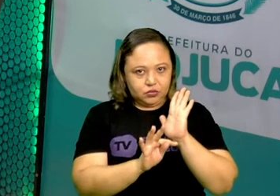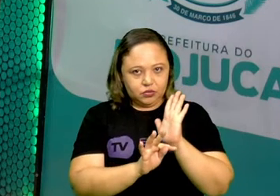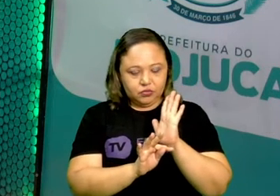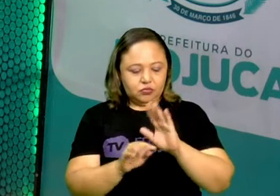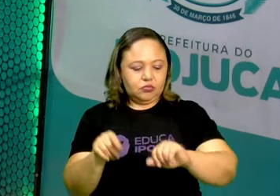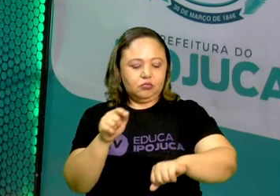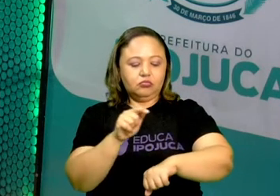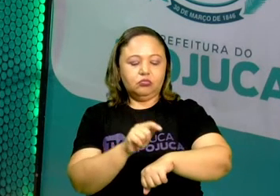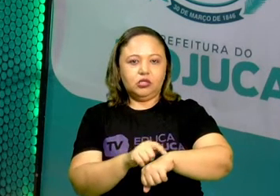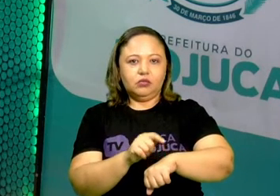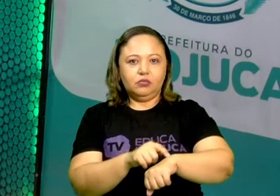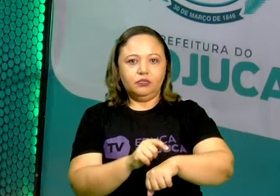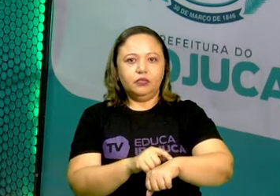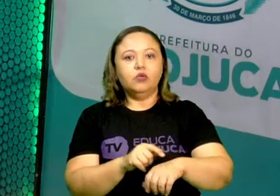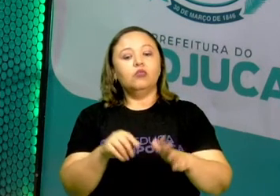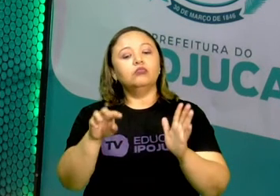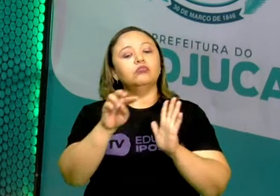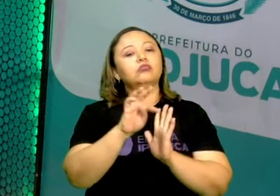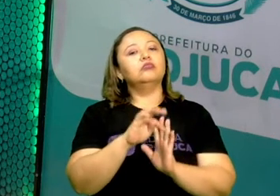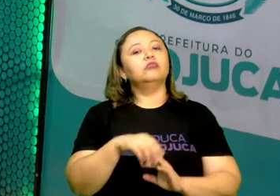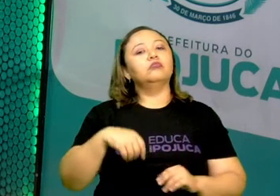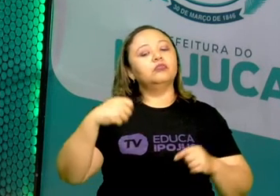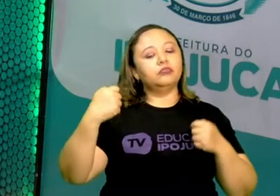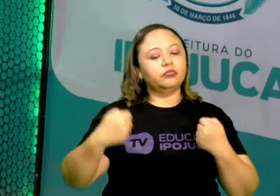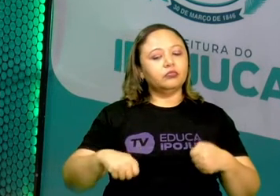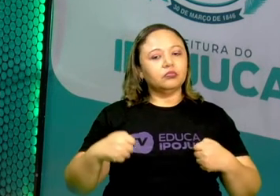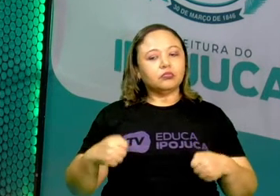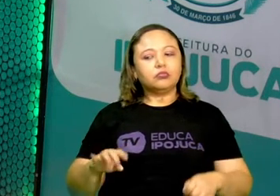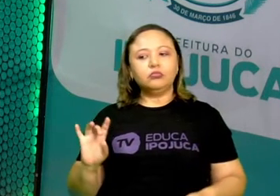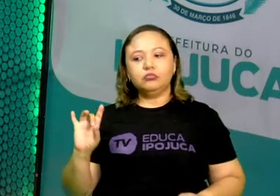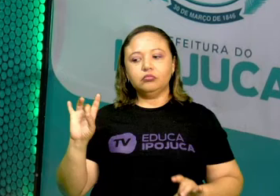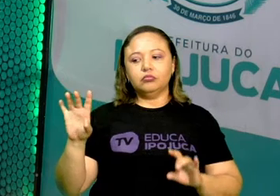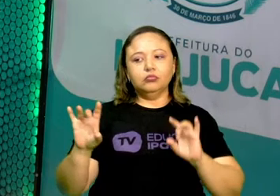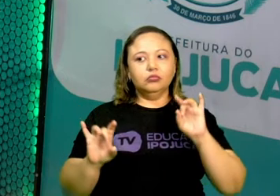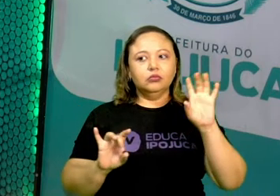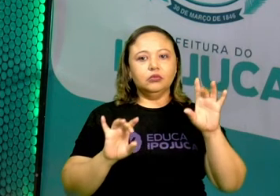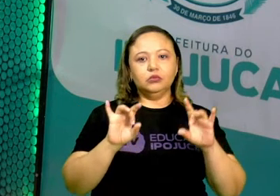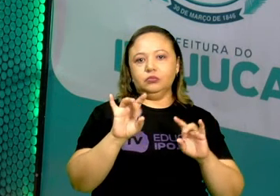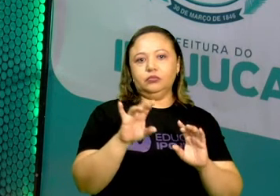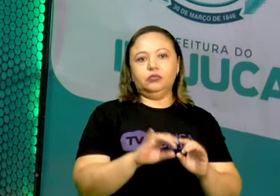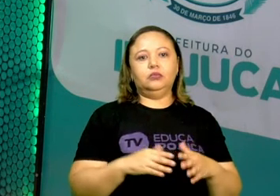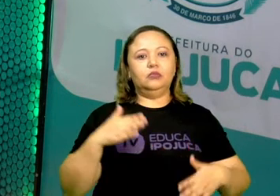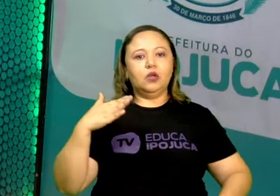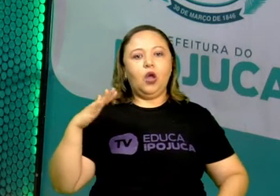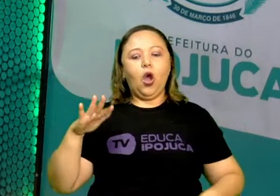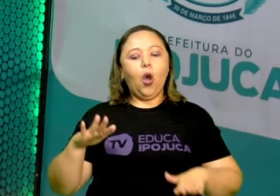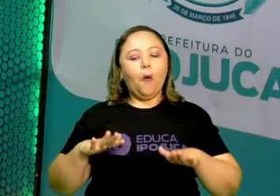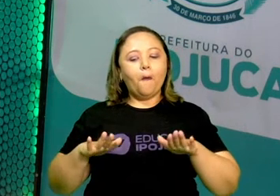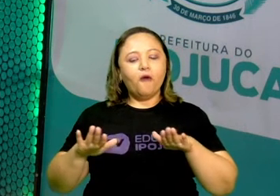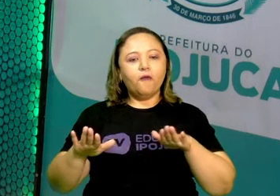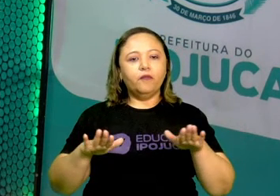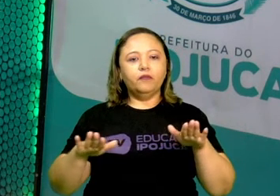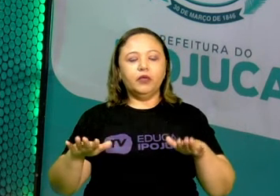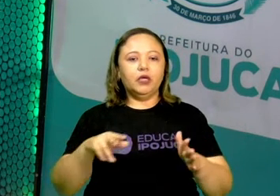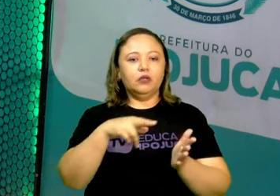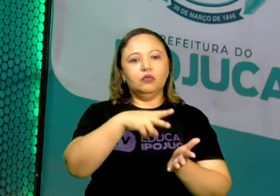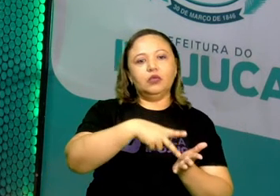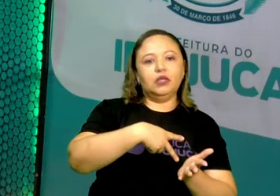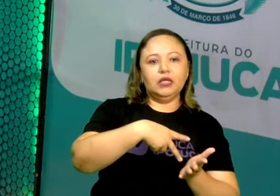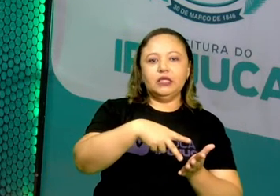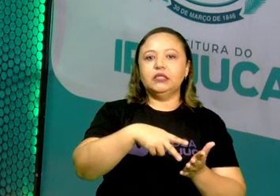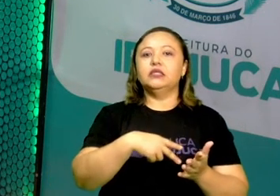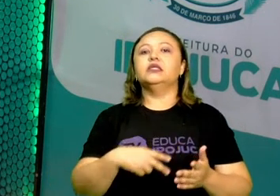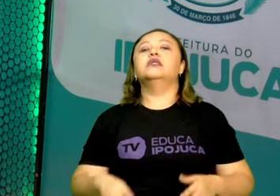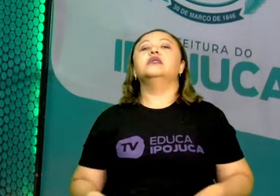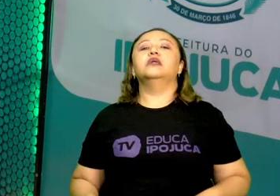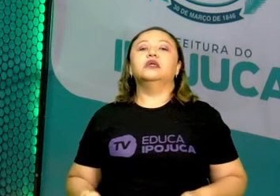tempo. Então, tempo é necessário para que cada movimento, cada dança, cada ritmo